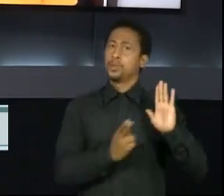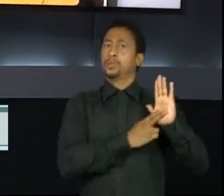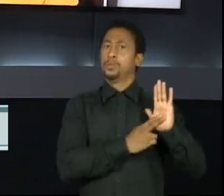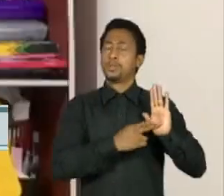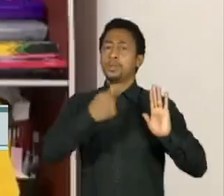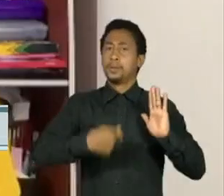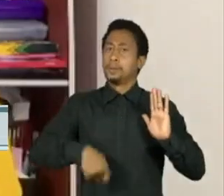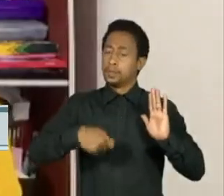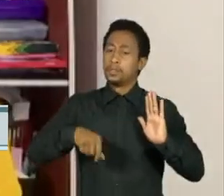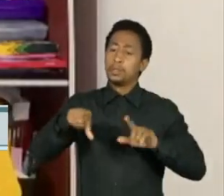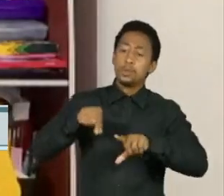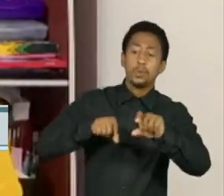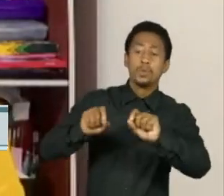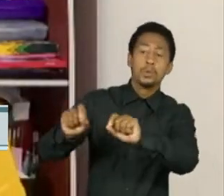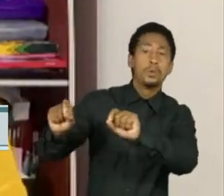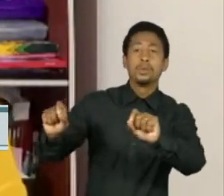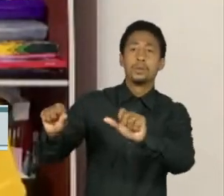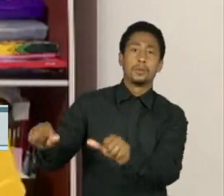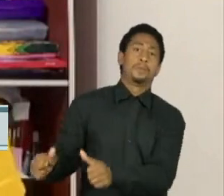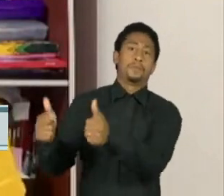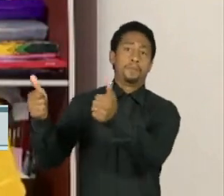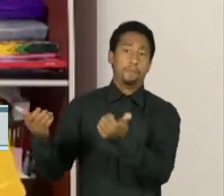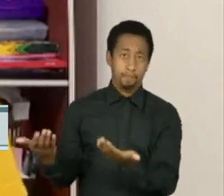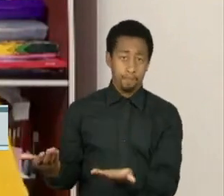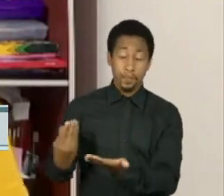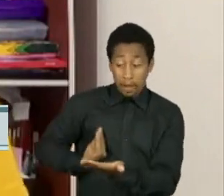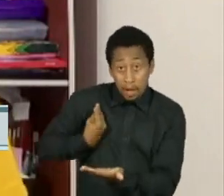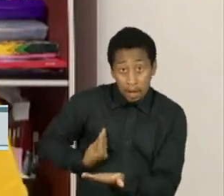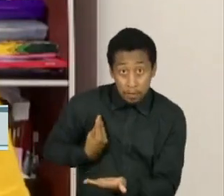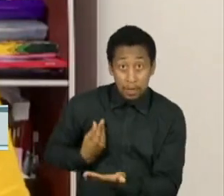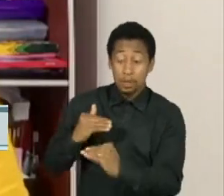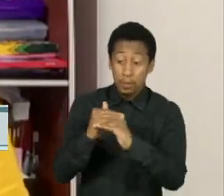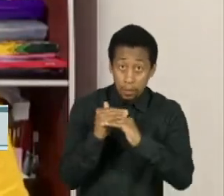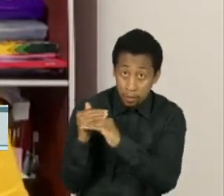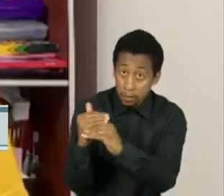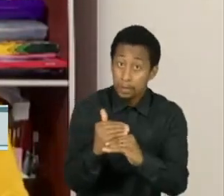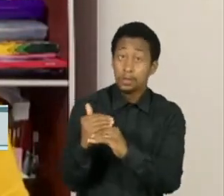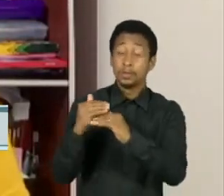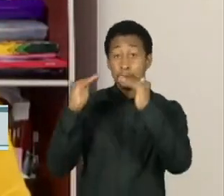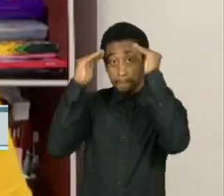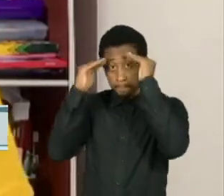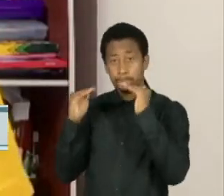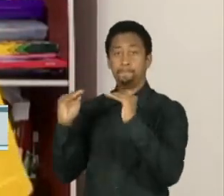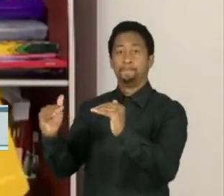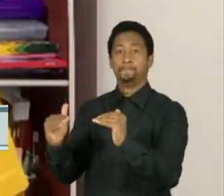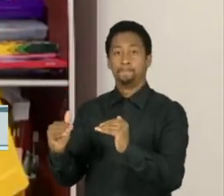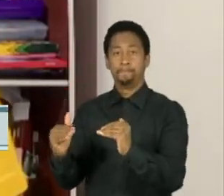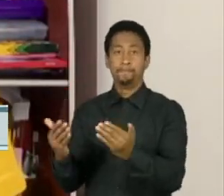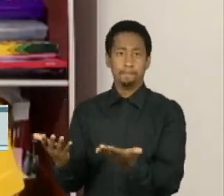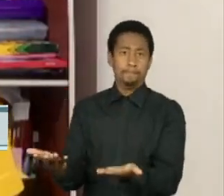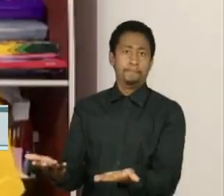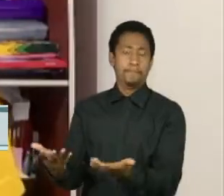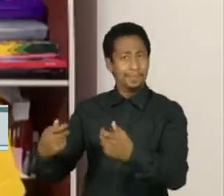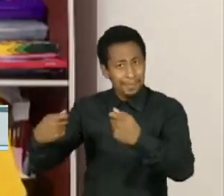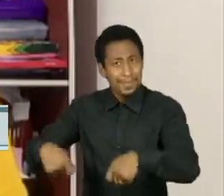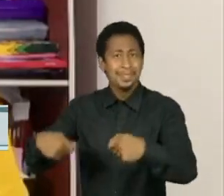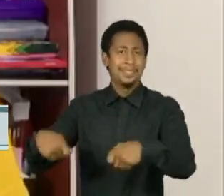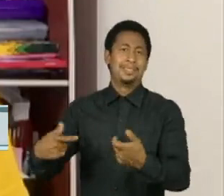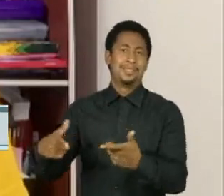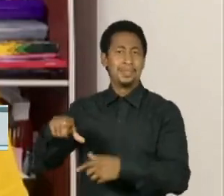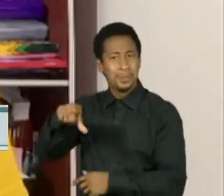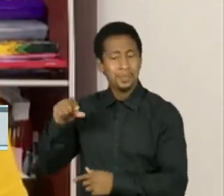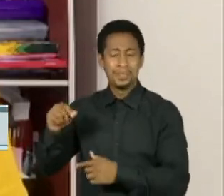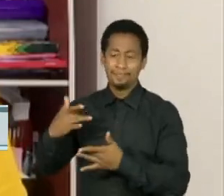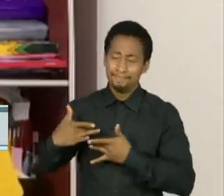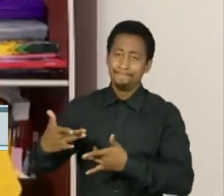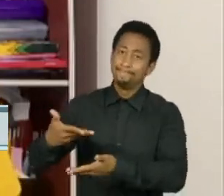escolher o outro lado, escolher o lado da vida, o lado da igualdade, o lado do respeito. Sabe? A gente precisa escolher o lado da